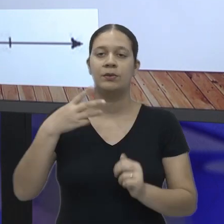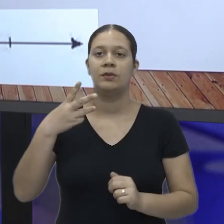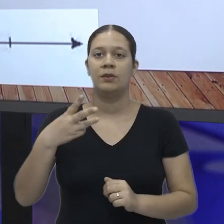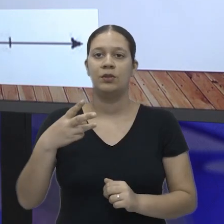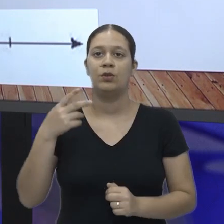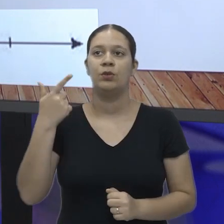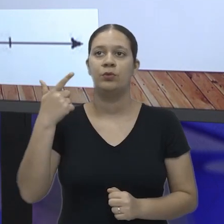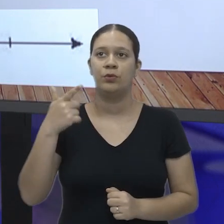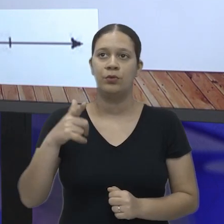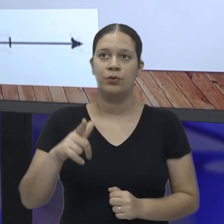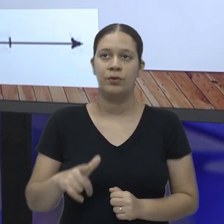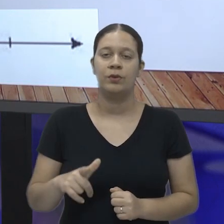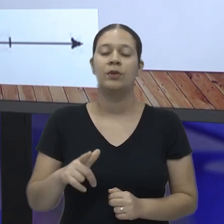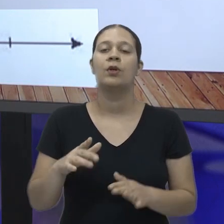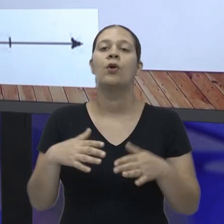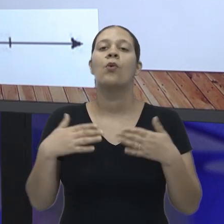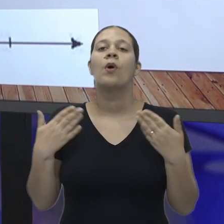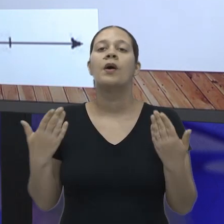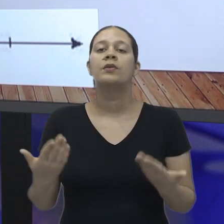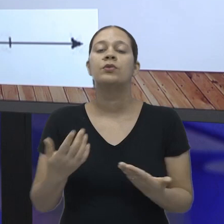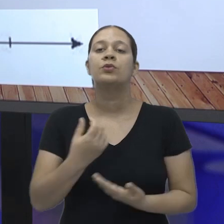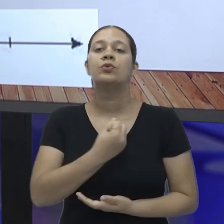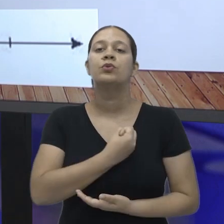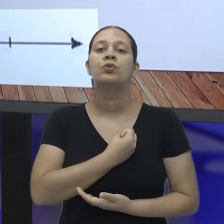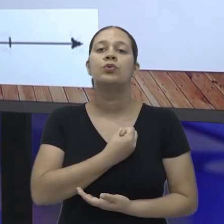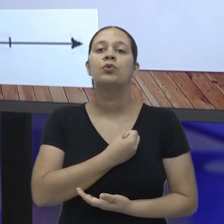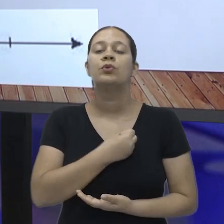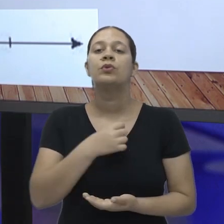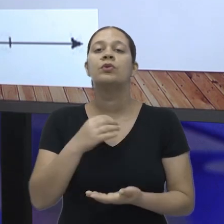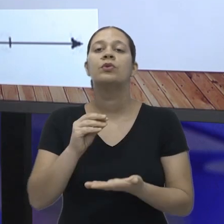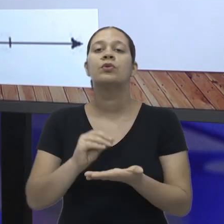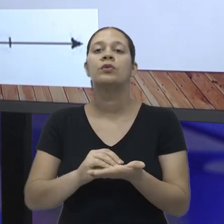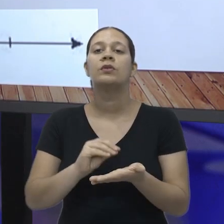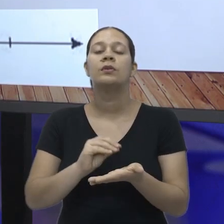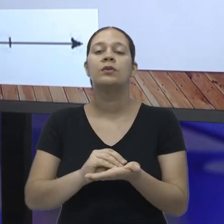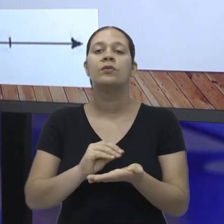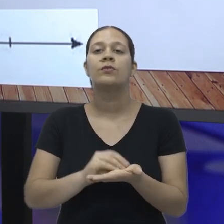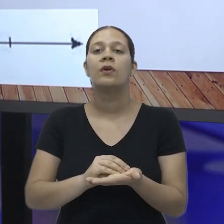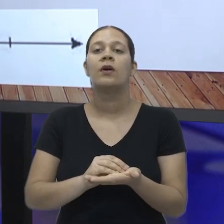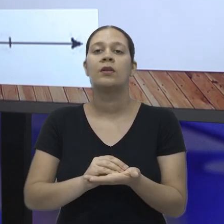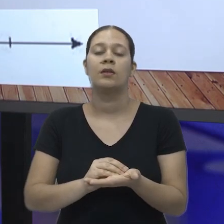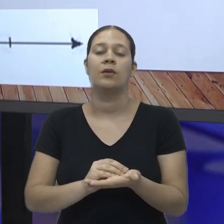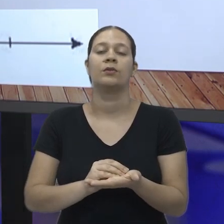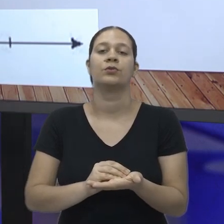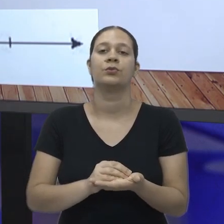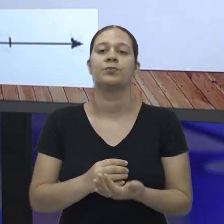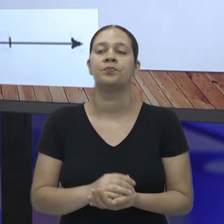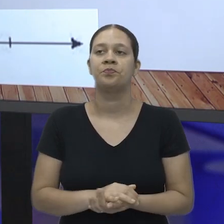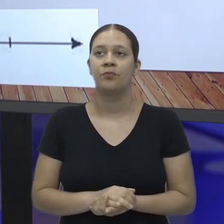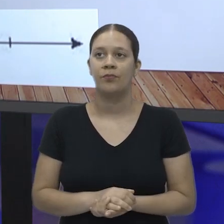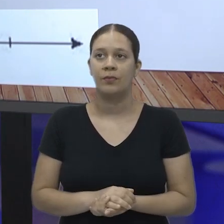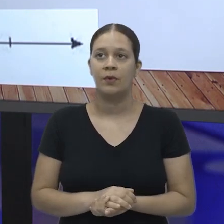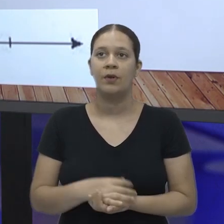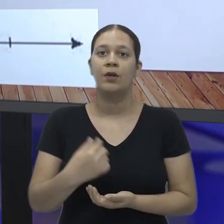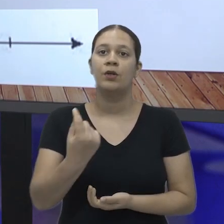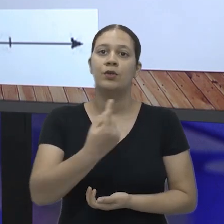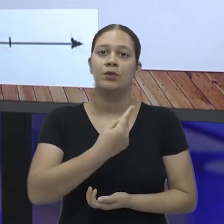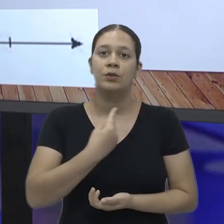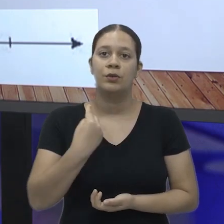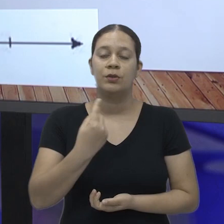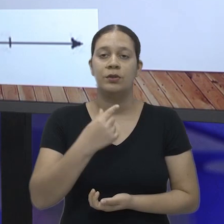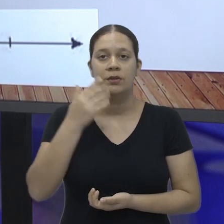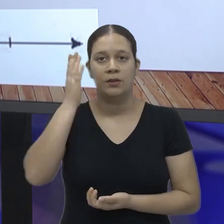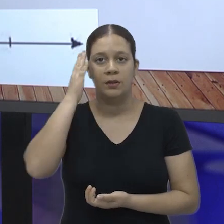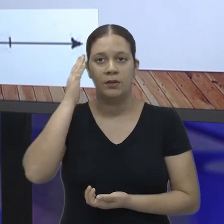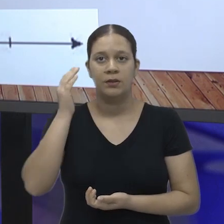3 negativo novamente. Então, quais os números que faltam para preencher os espaços em branco do quadrado mágico?